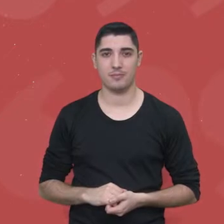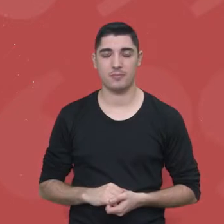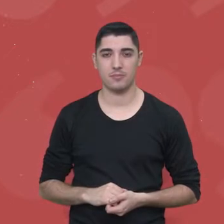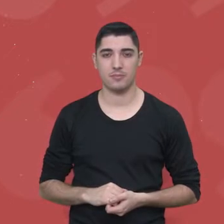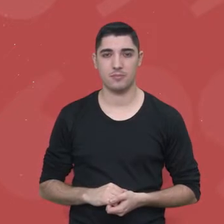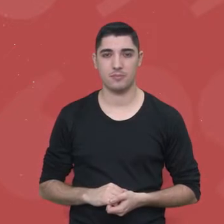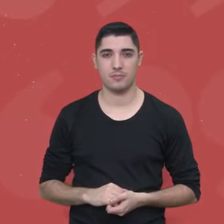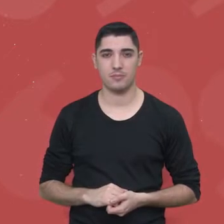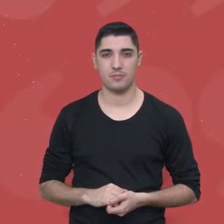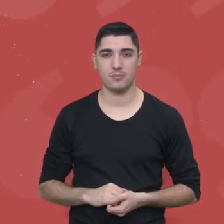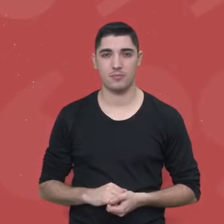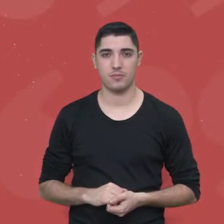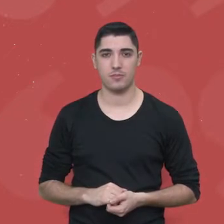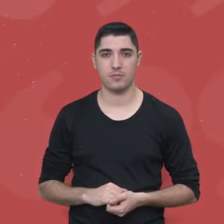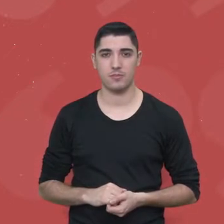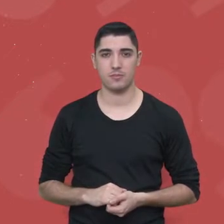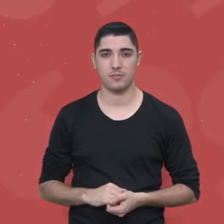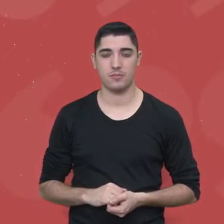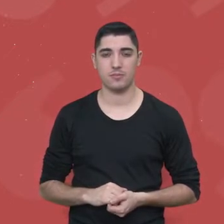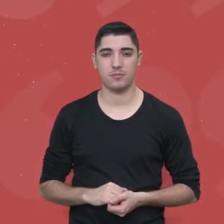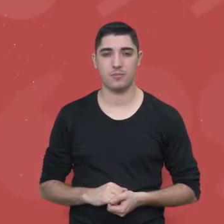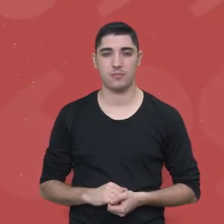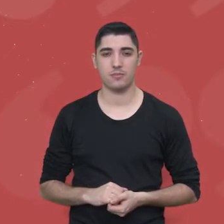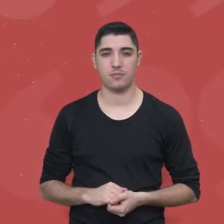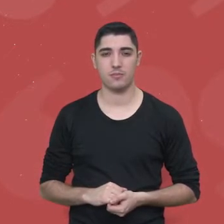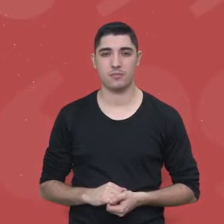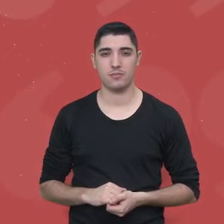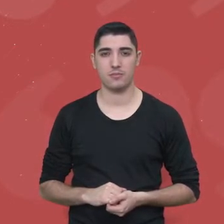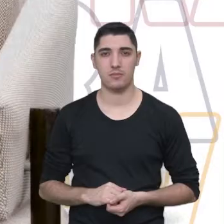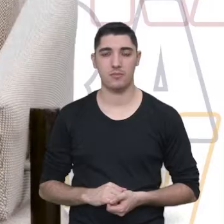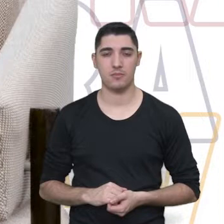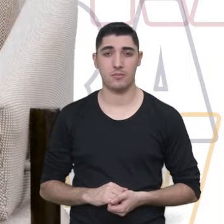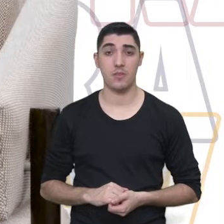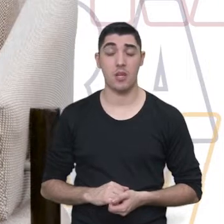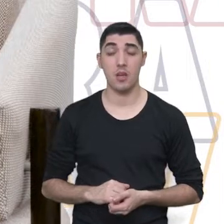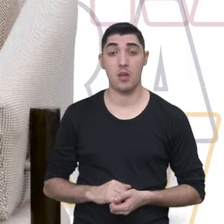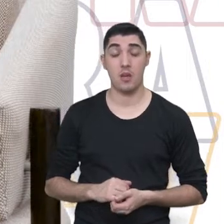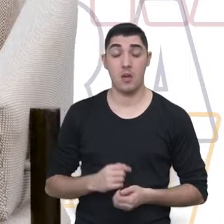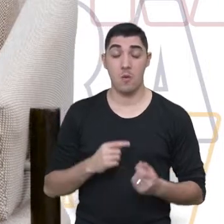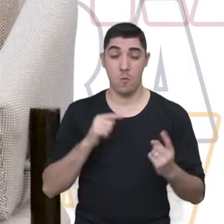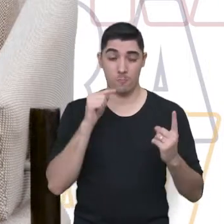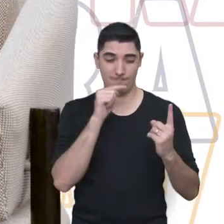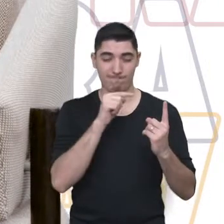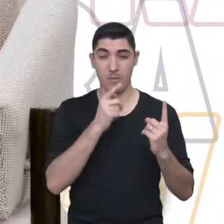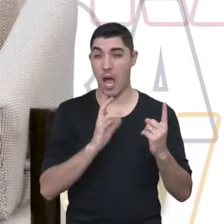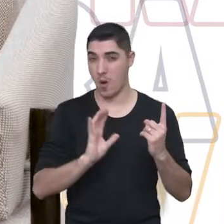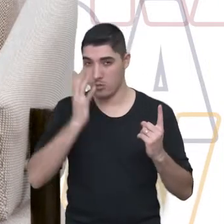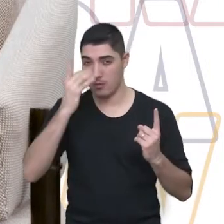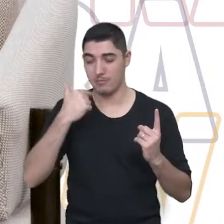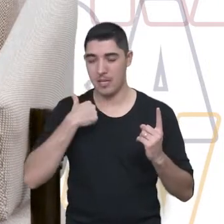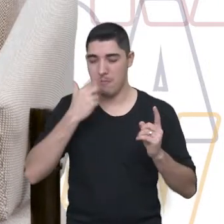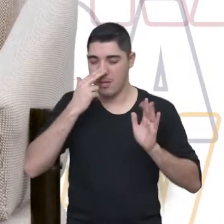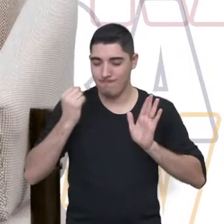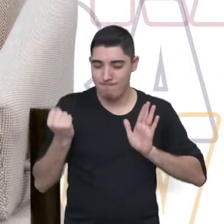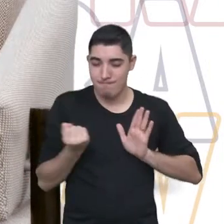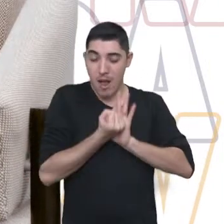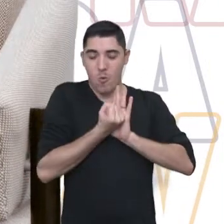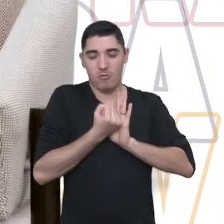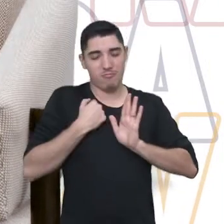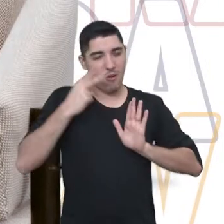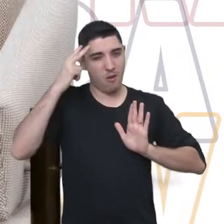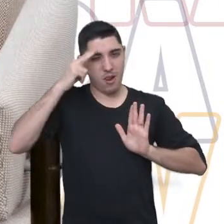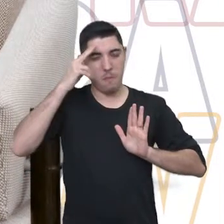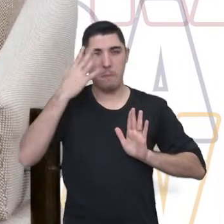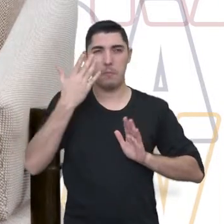marcantes de superação, quais delas se destacam? Mais uma que ficou bem marcada para mim, foi bem no